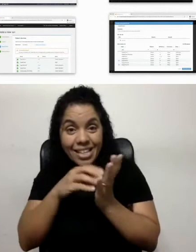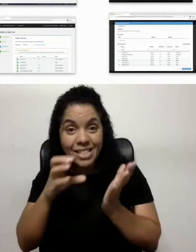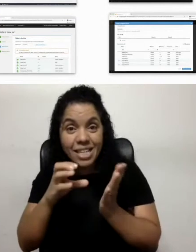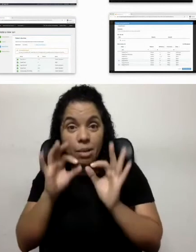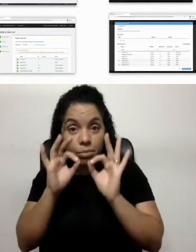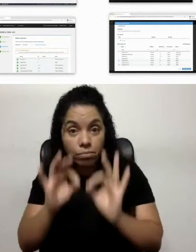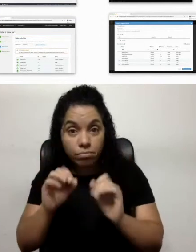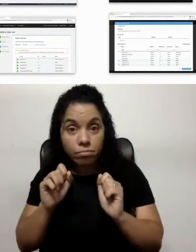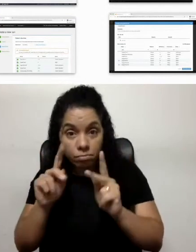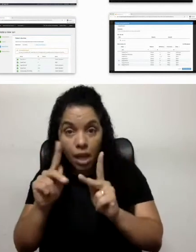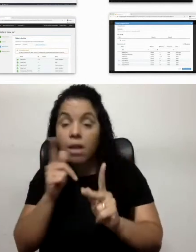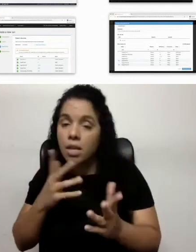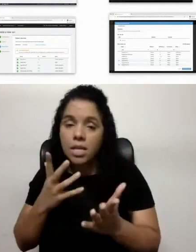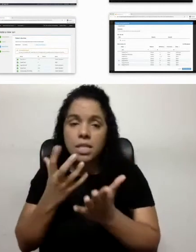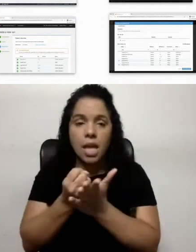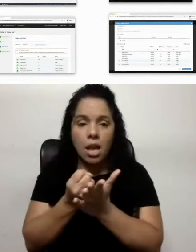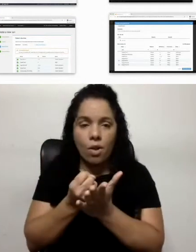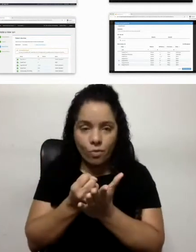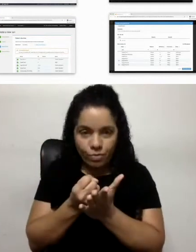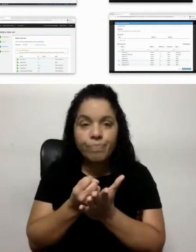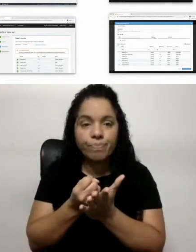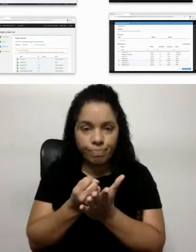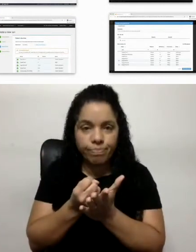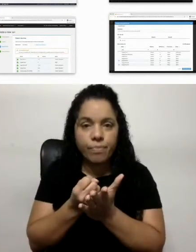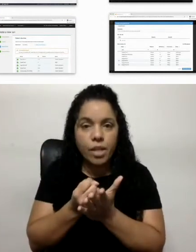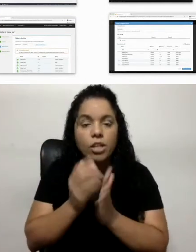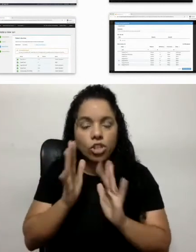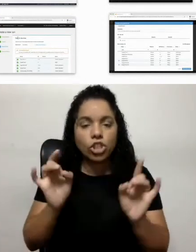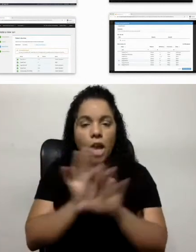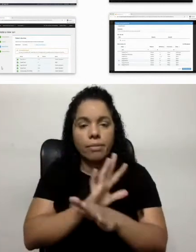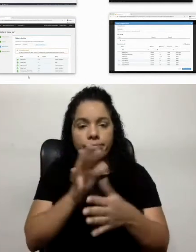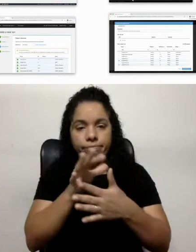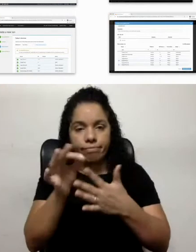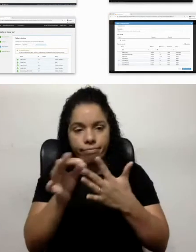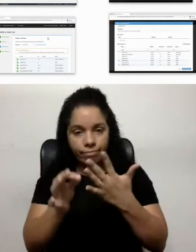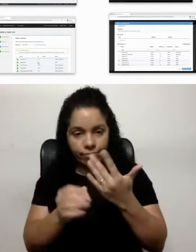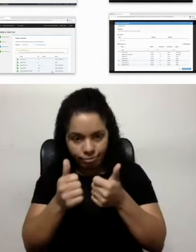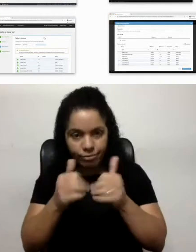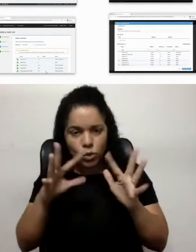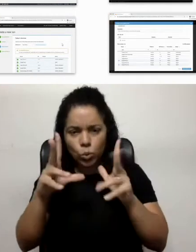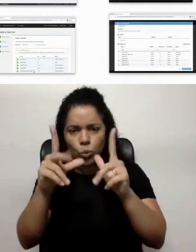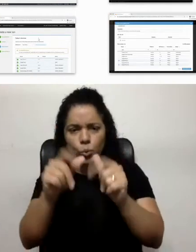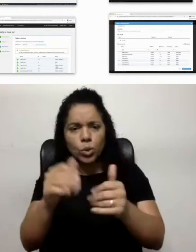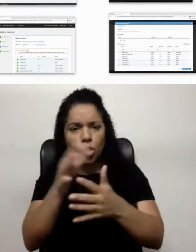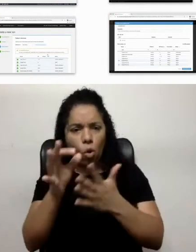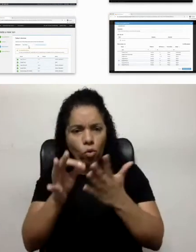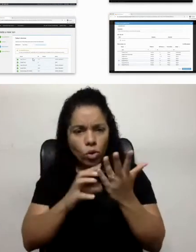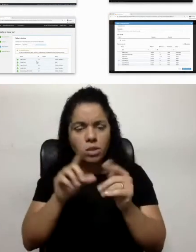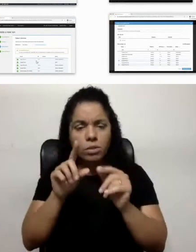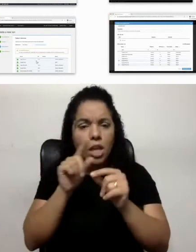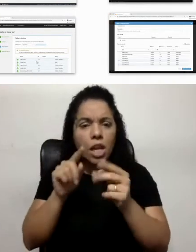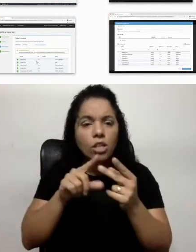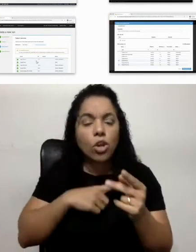certo, eu salvo, e aí ele já faz essa configuração, tá? Toda essa configuração, então aqui eu seleciono o meu